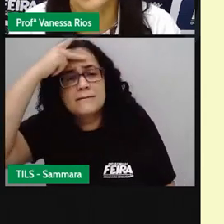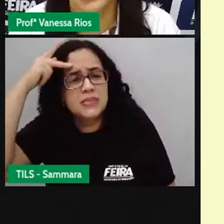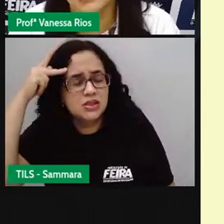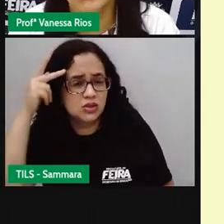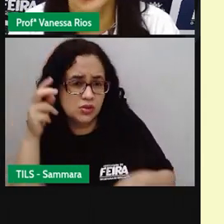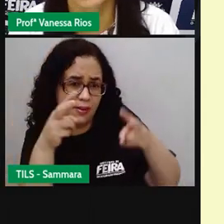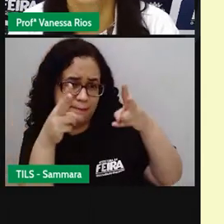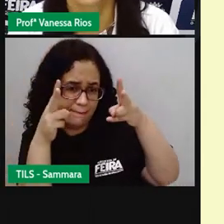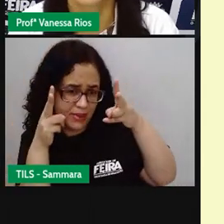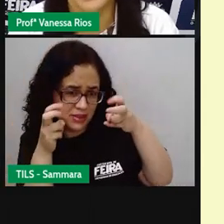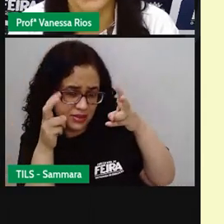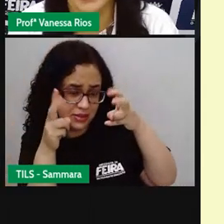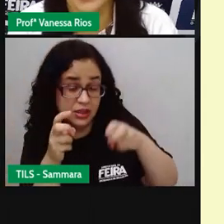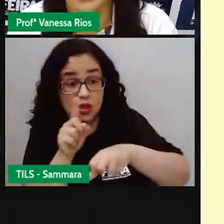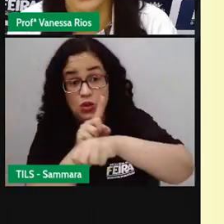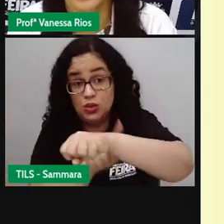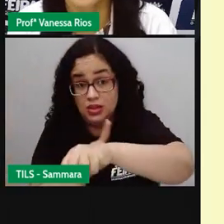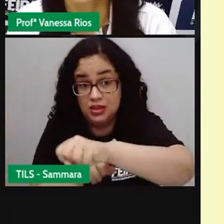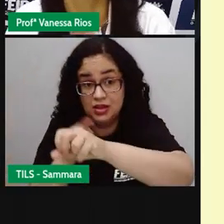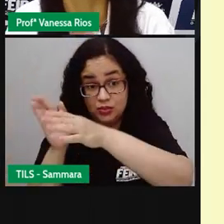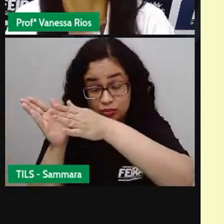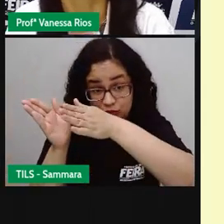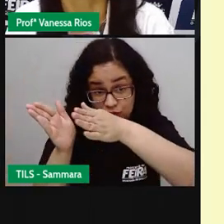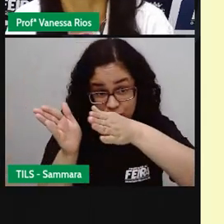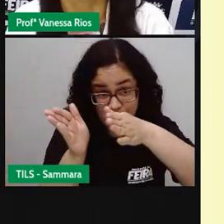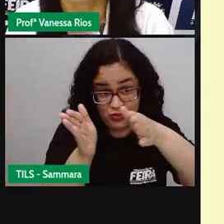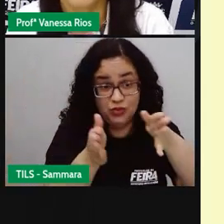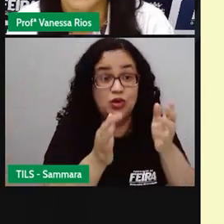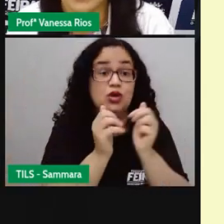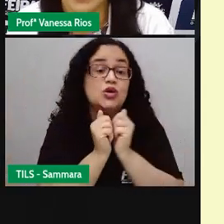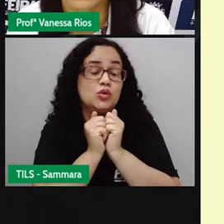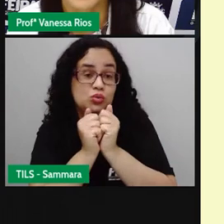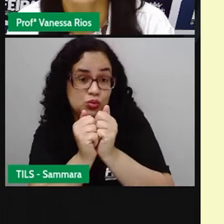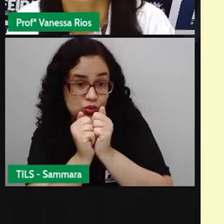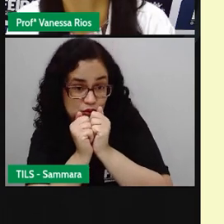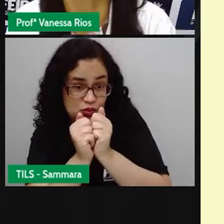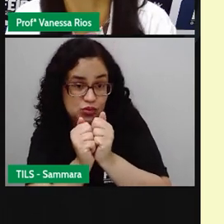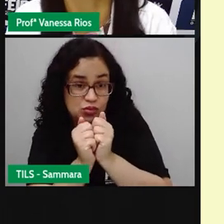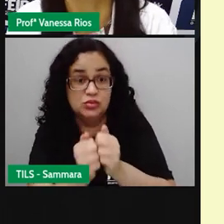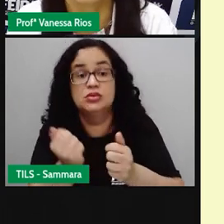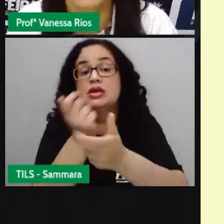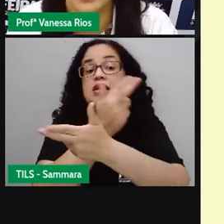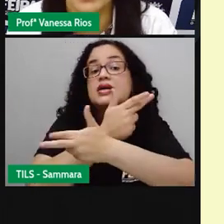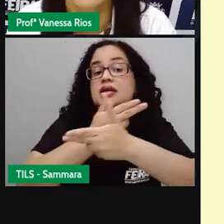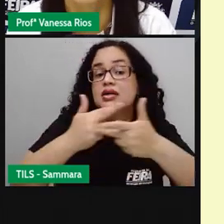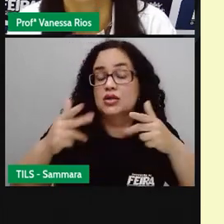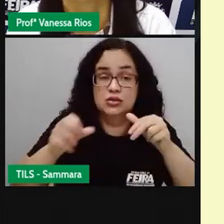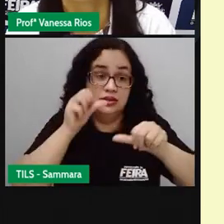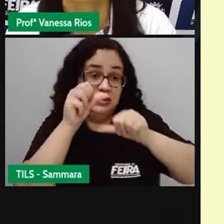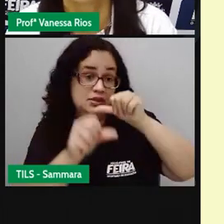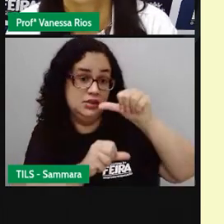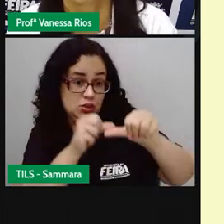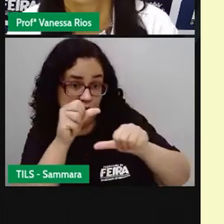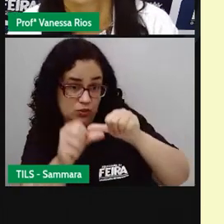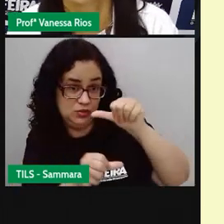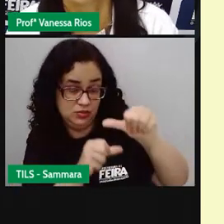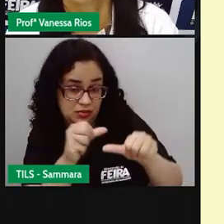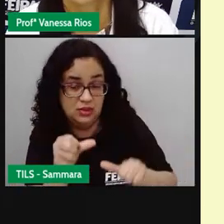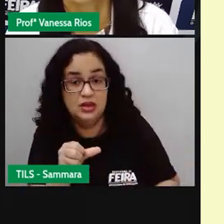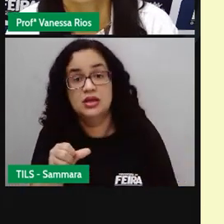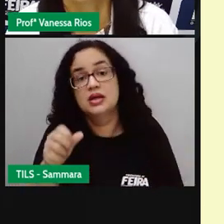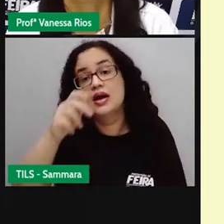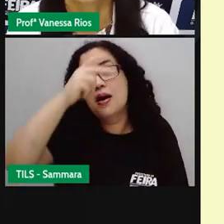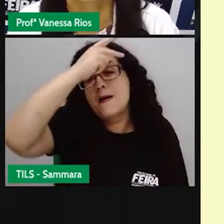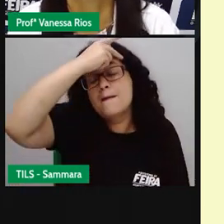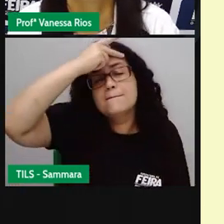percepção de que o tempo ia passando e, junto com esse tempo passando, as coisas iam mudando, que o homem